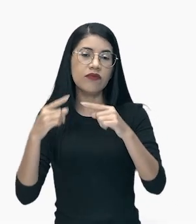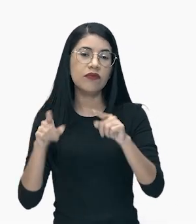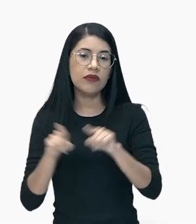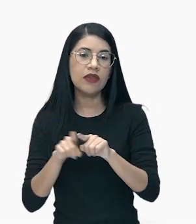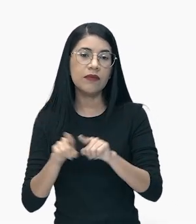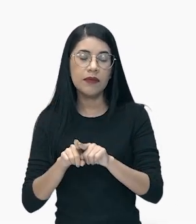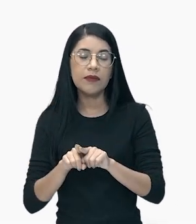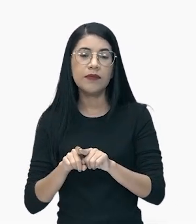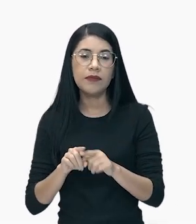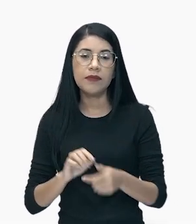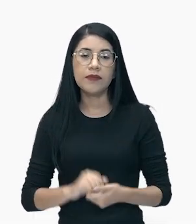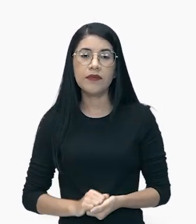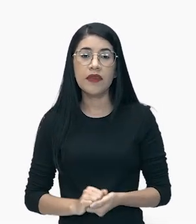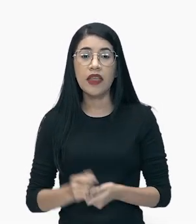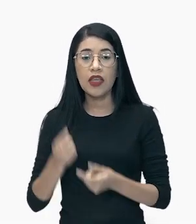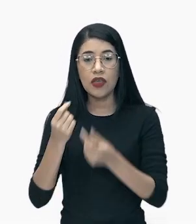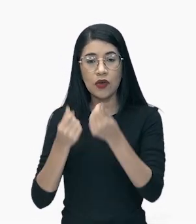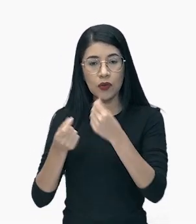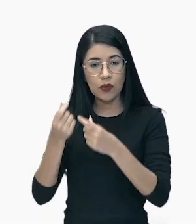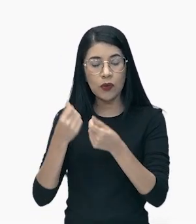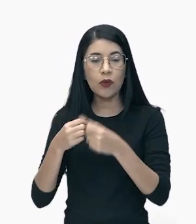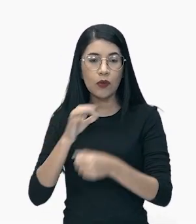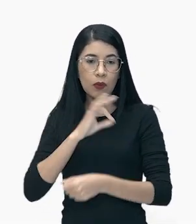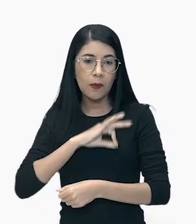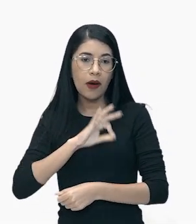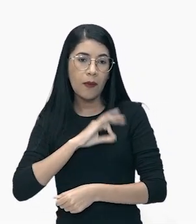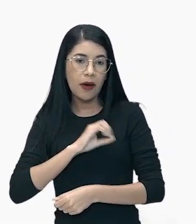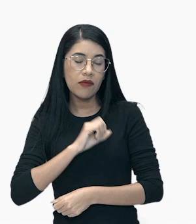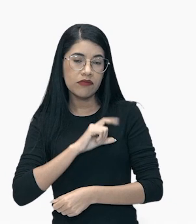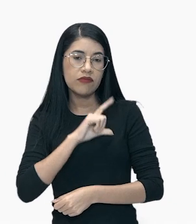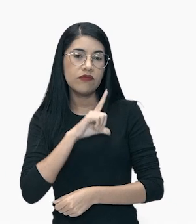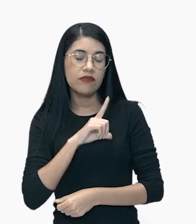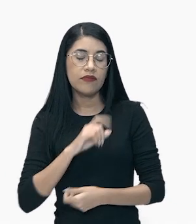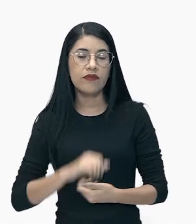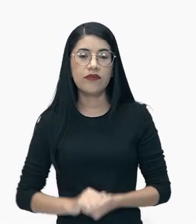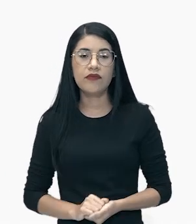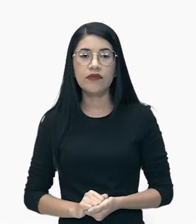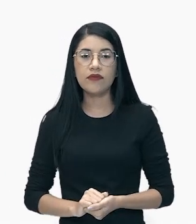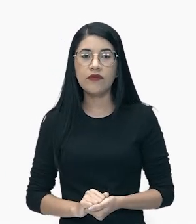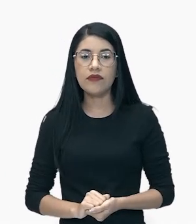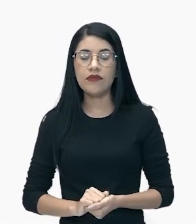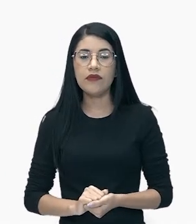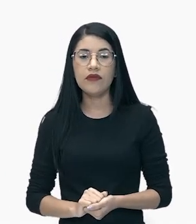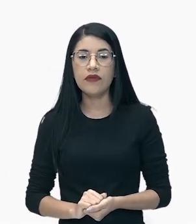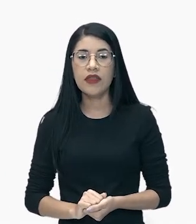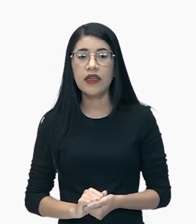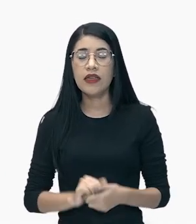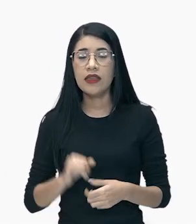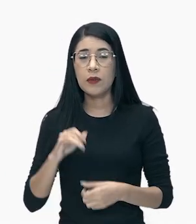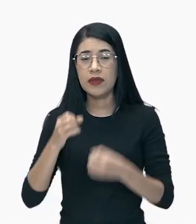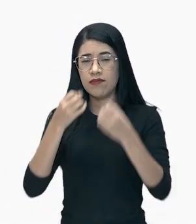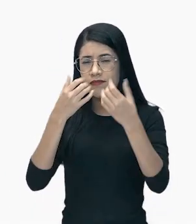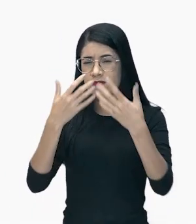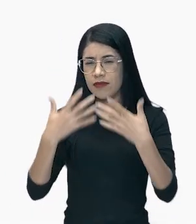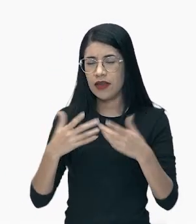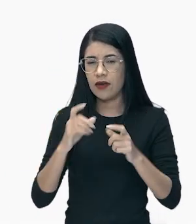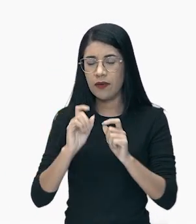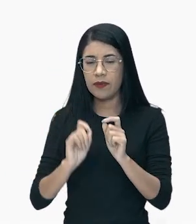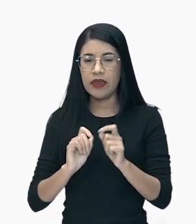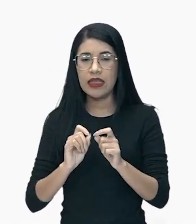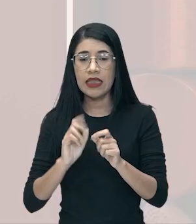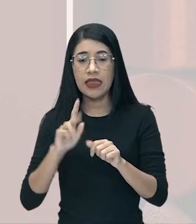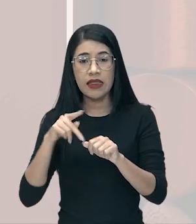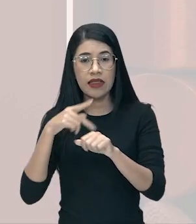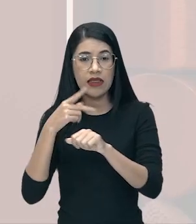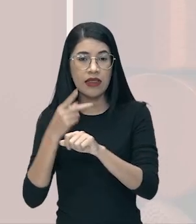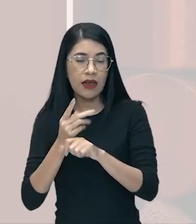aumentam a lucratividade. Vamos pegar um pouquinho a lógica, professor. O senhor falou que lá no pós-Primeira